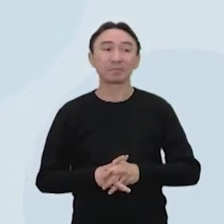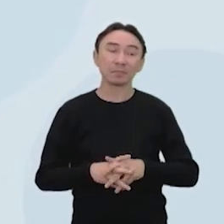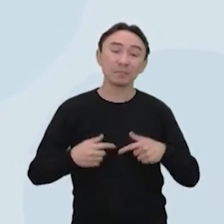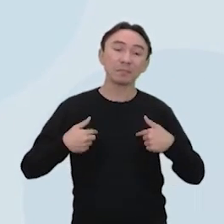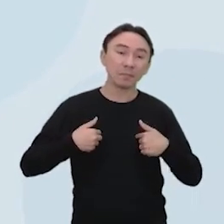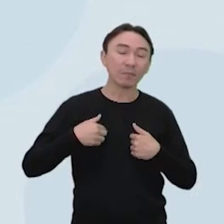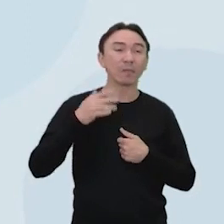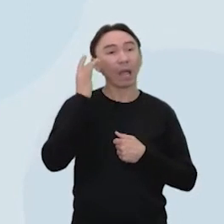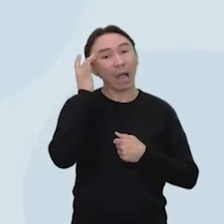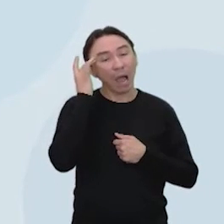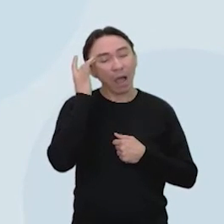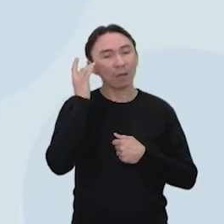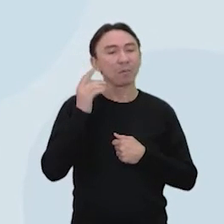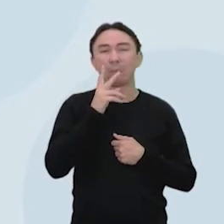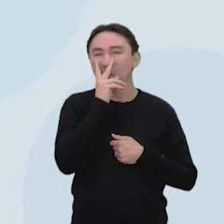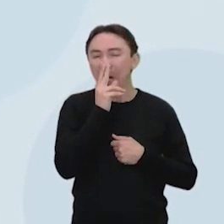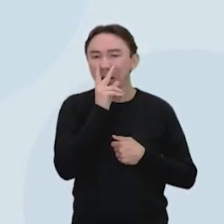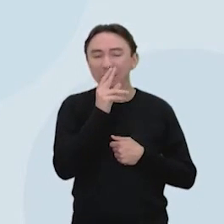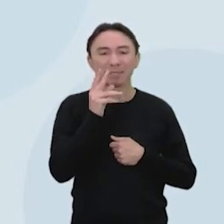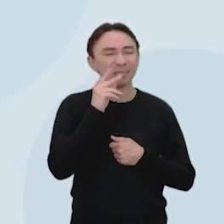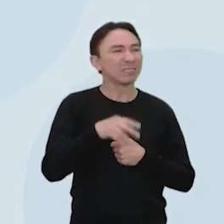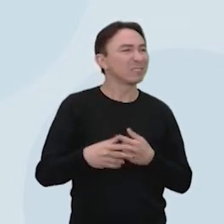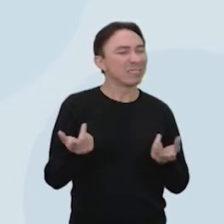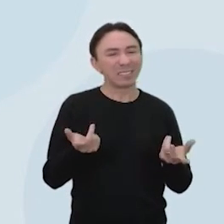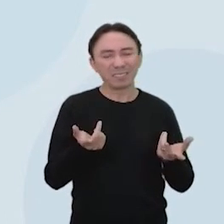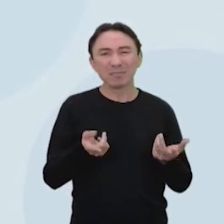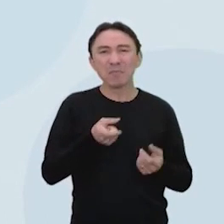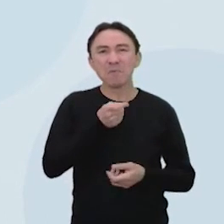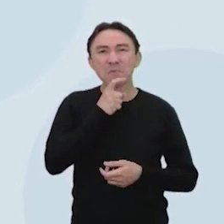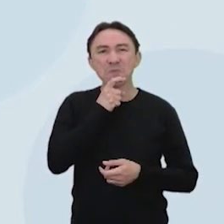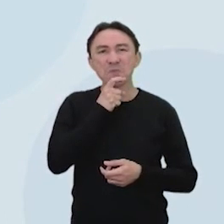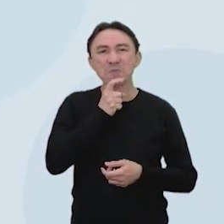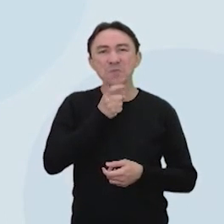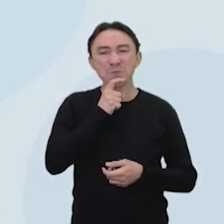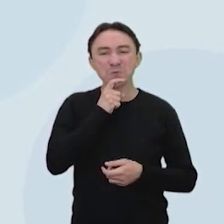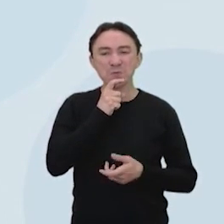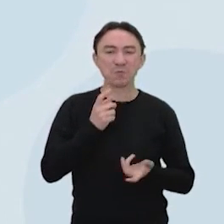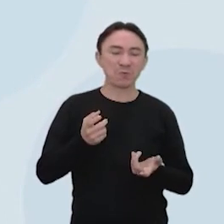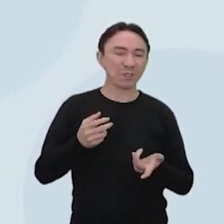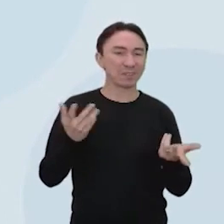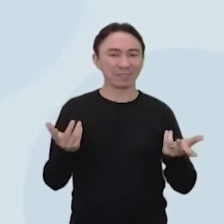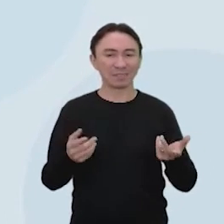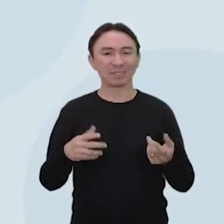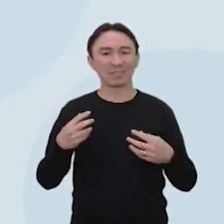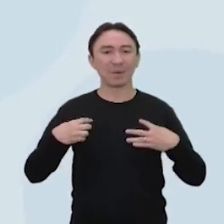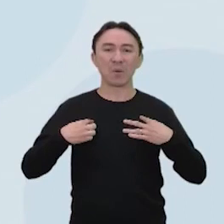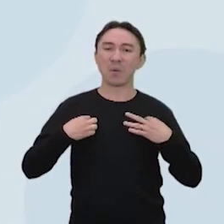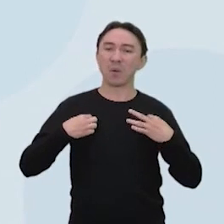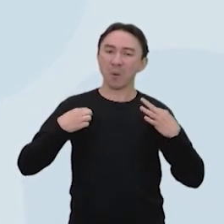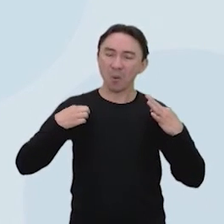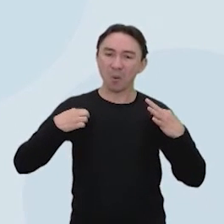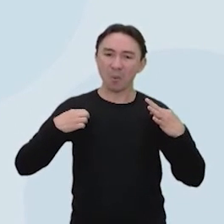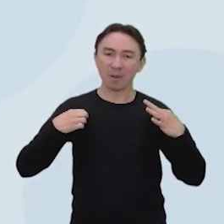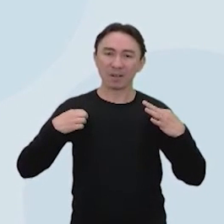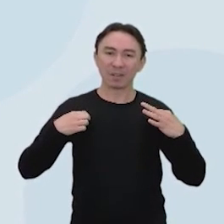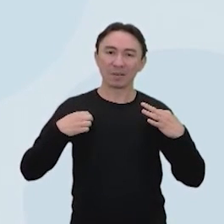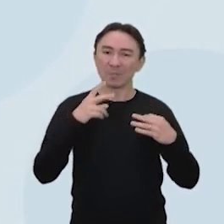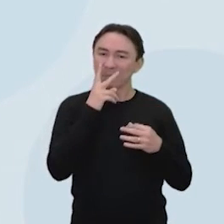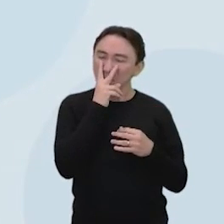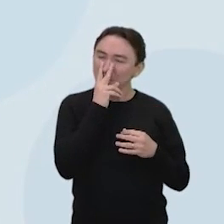mais frio. Traz esse elemento aí de frio. As próprias roupas, assim...